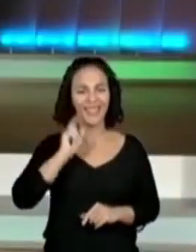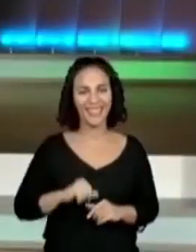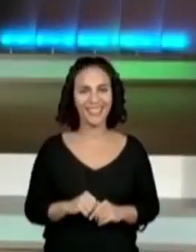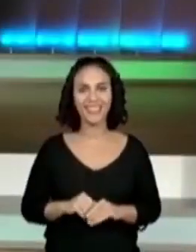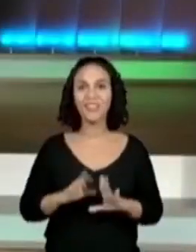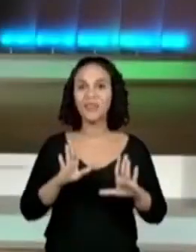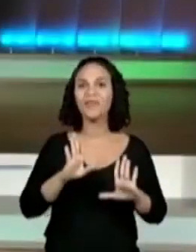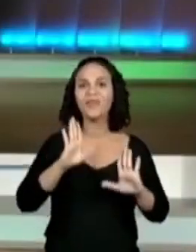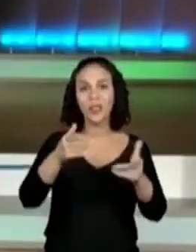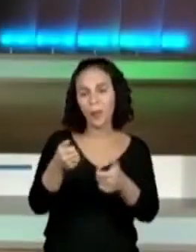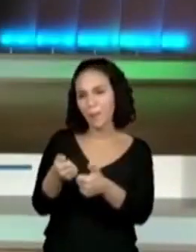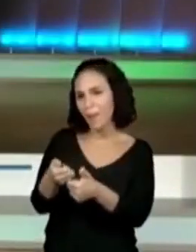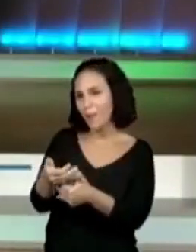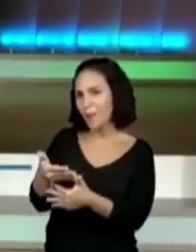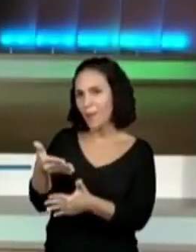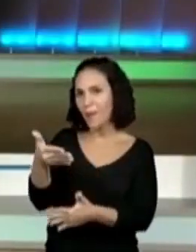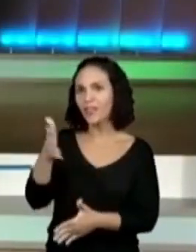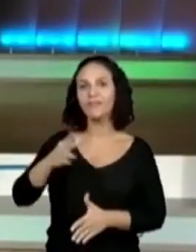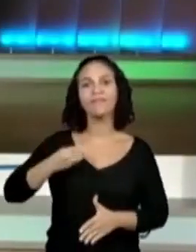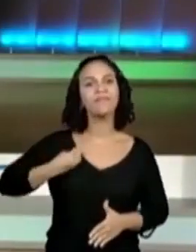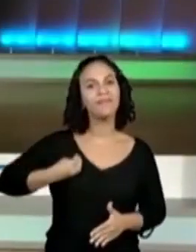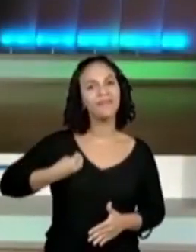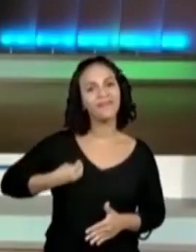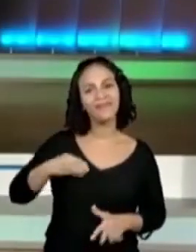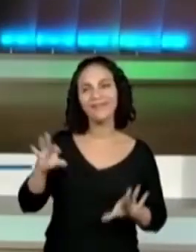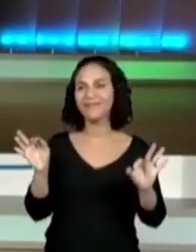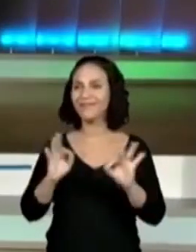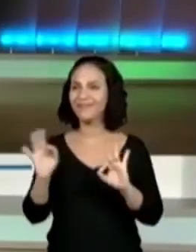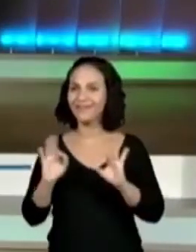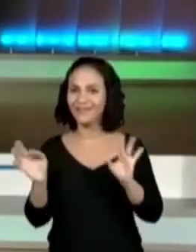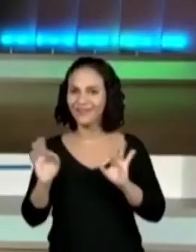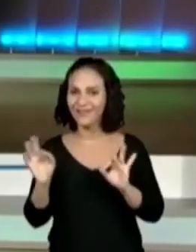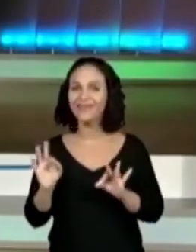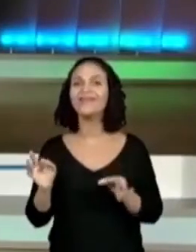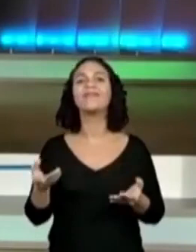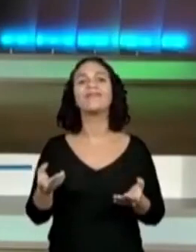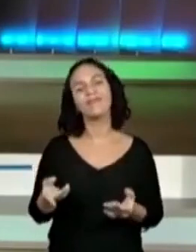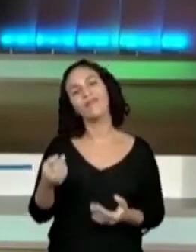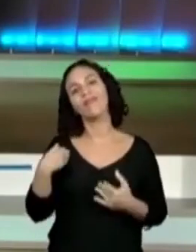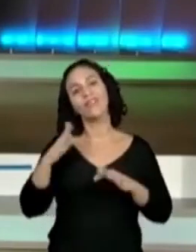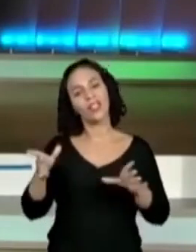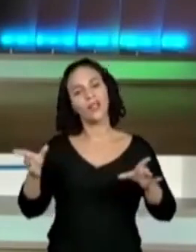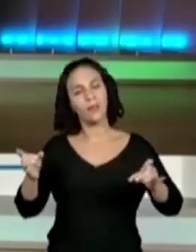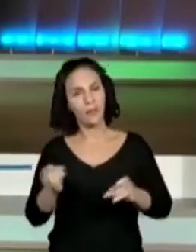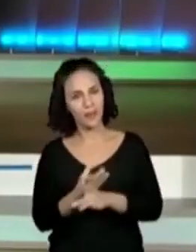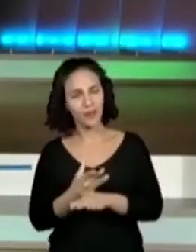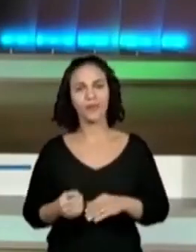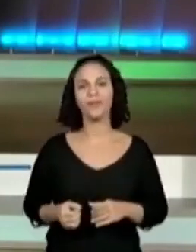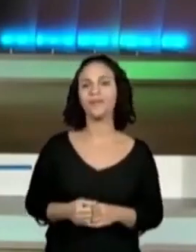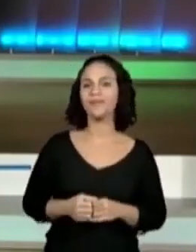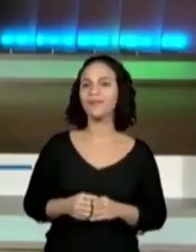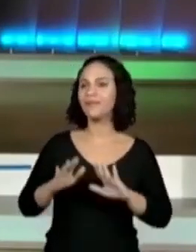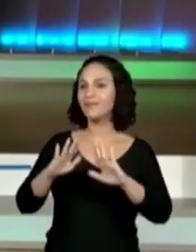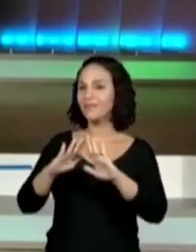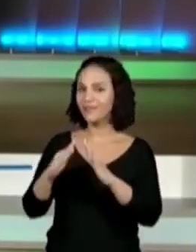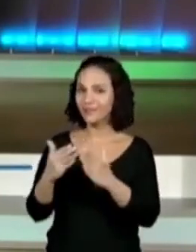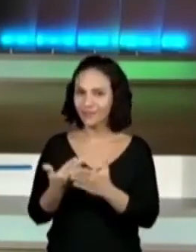já comparecendo no chat, que gracinha, já tem gente colocando o que está pronto. A galera da